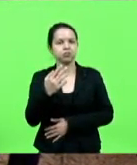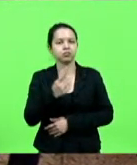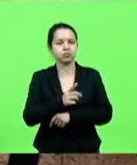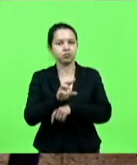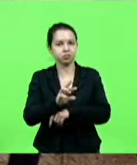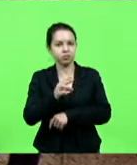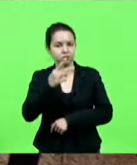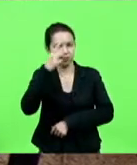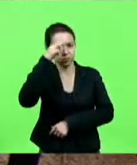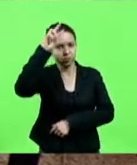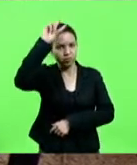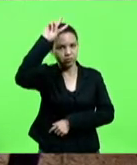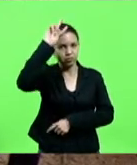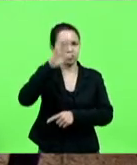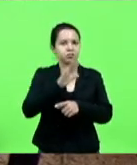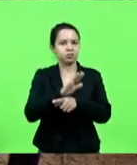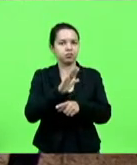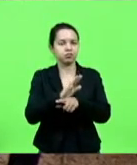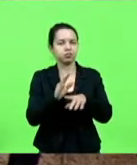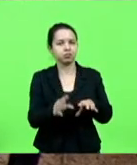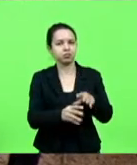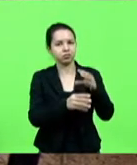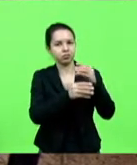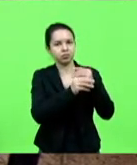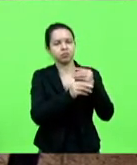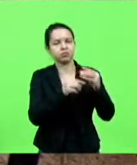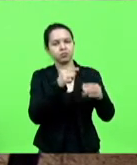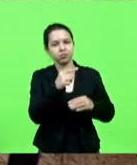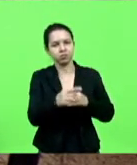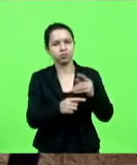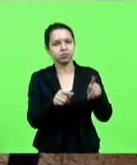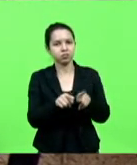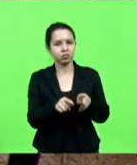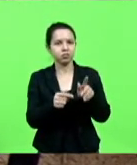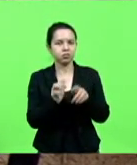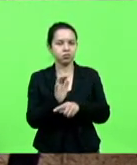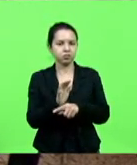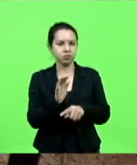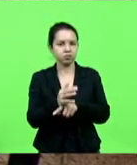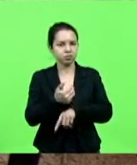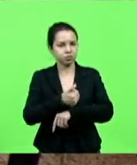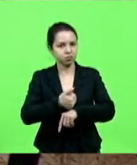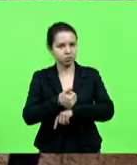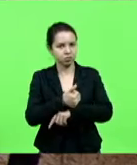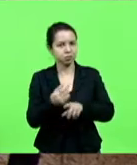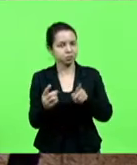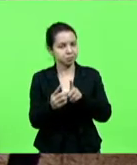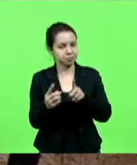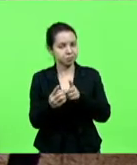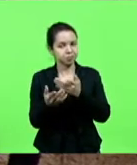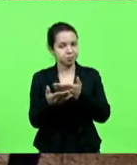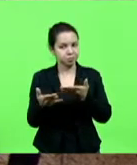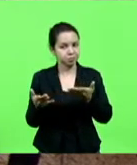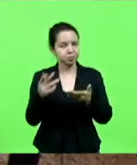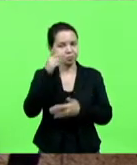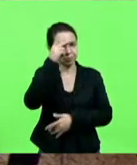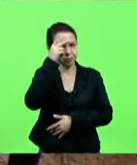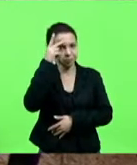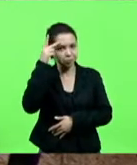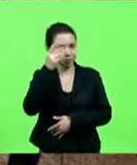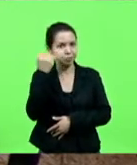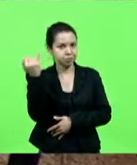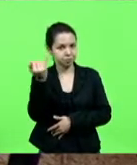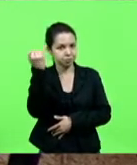emenda substitutiva global, e vai favorecer também aos profissionais que trabalham, que atendem essas pessoas que são tão importantes aí na sociedade